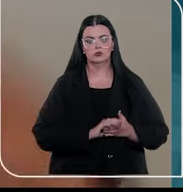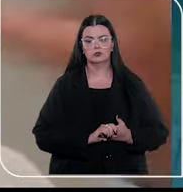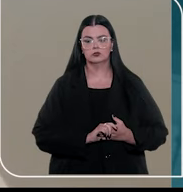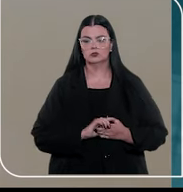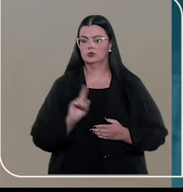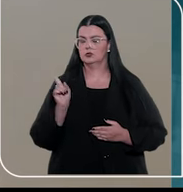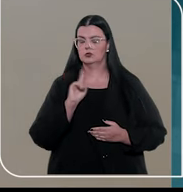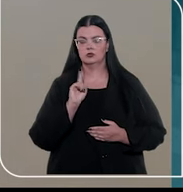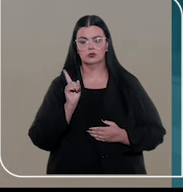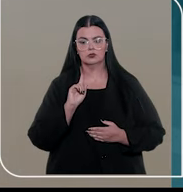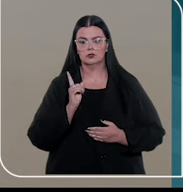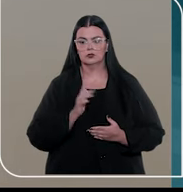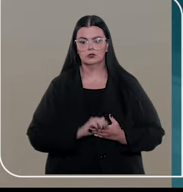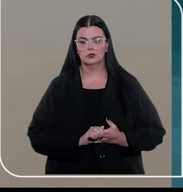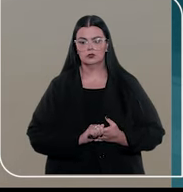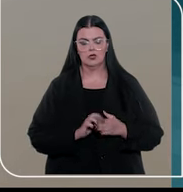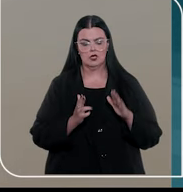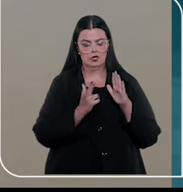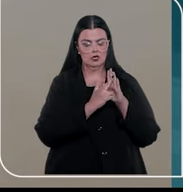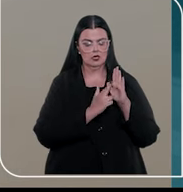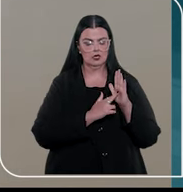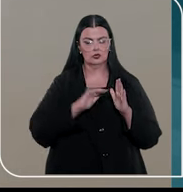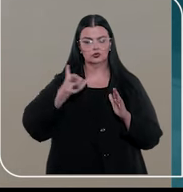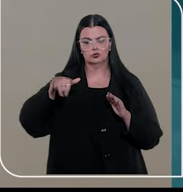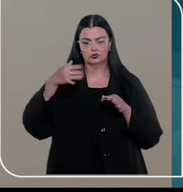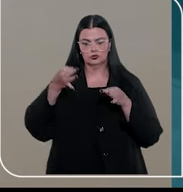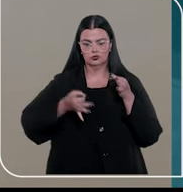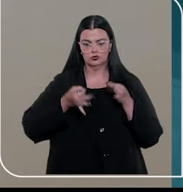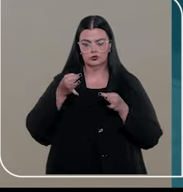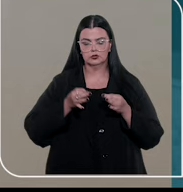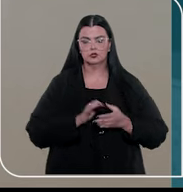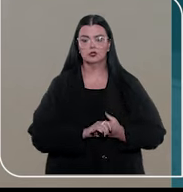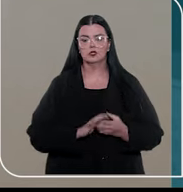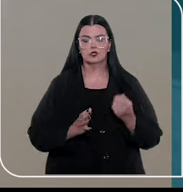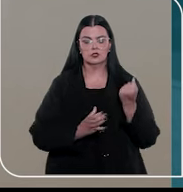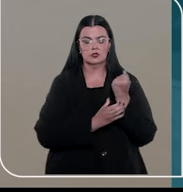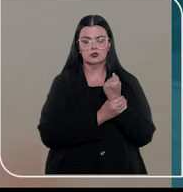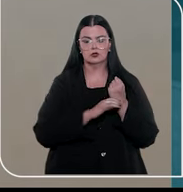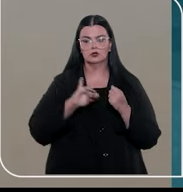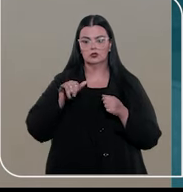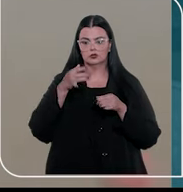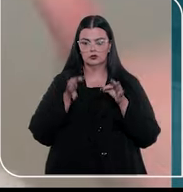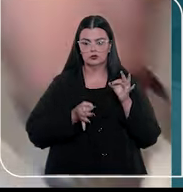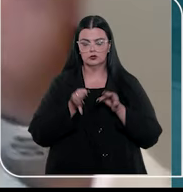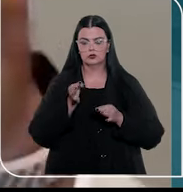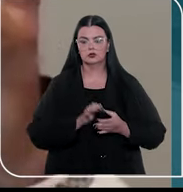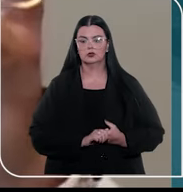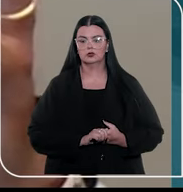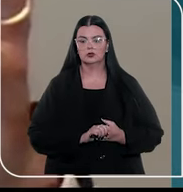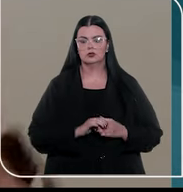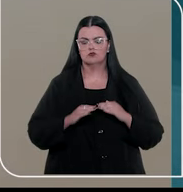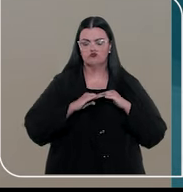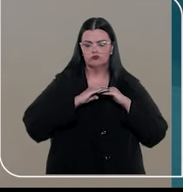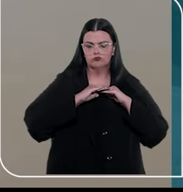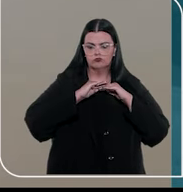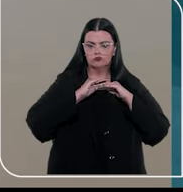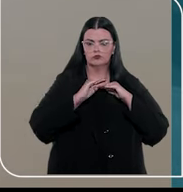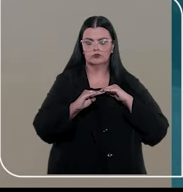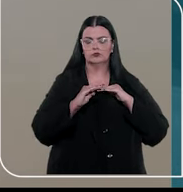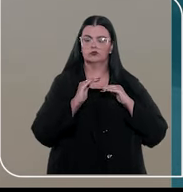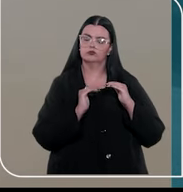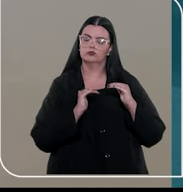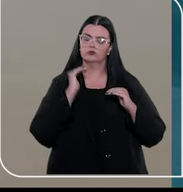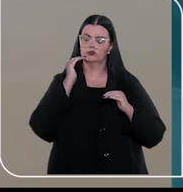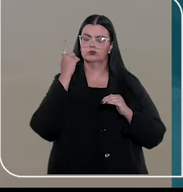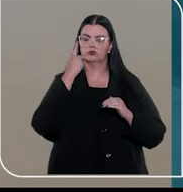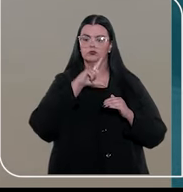Isso não é uma regra de justiça ou uma regra de segurança jurídica. Então o incidente de uniformização veio justamente